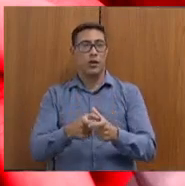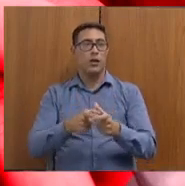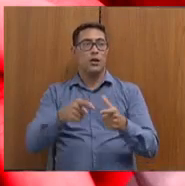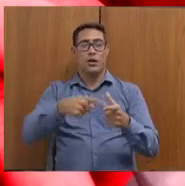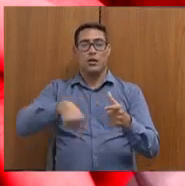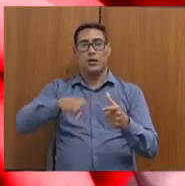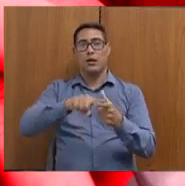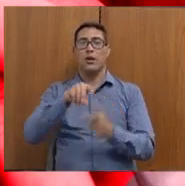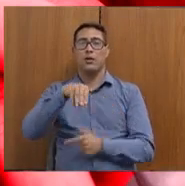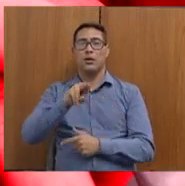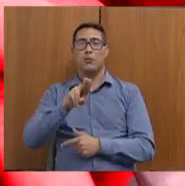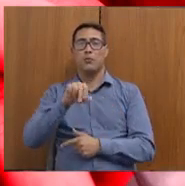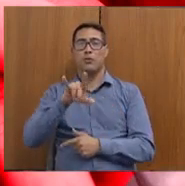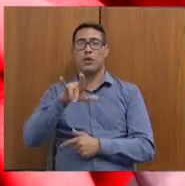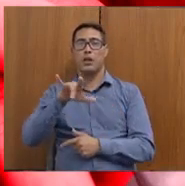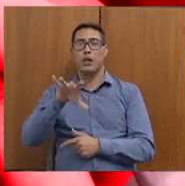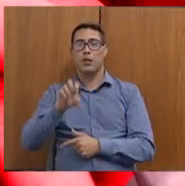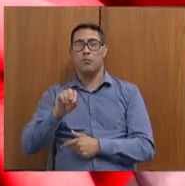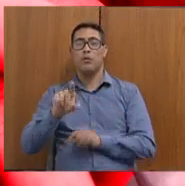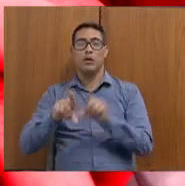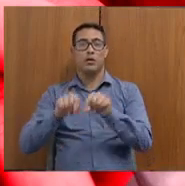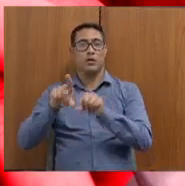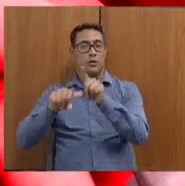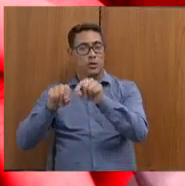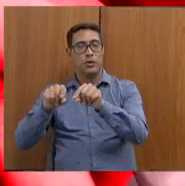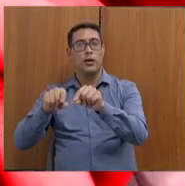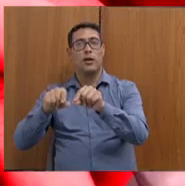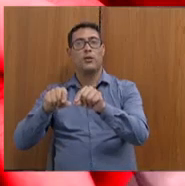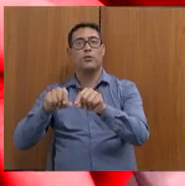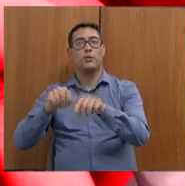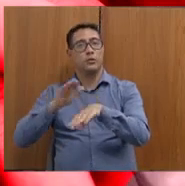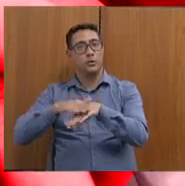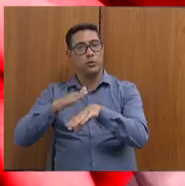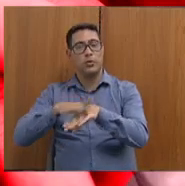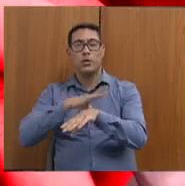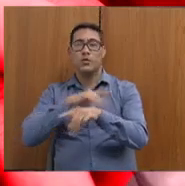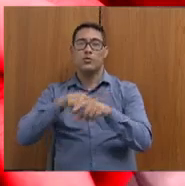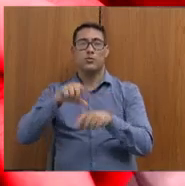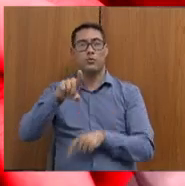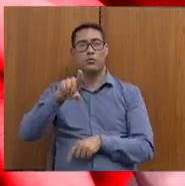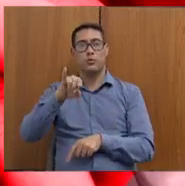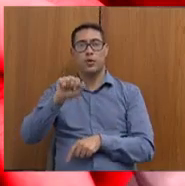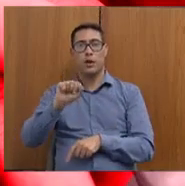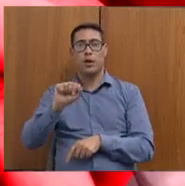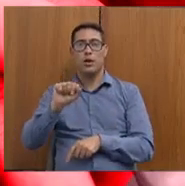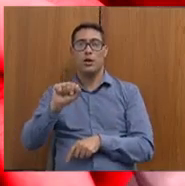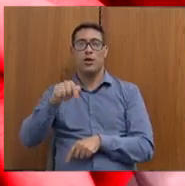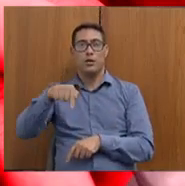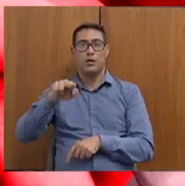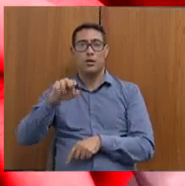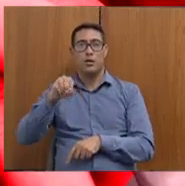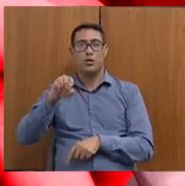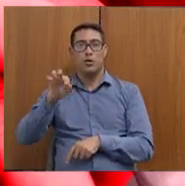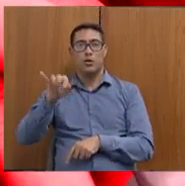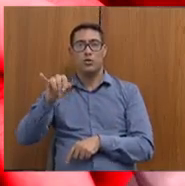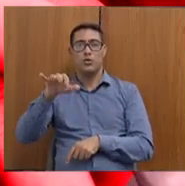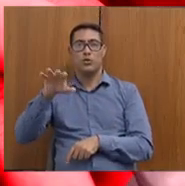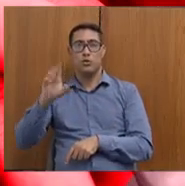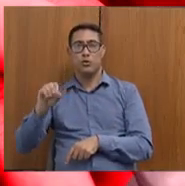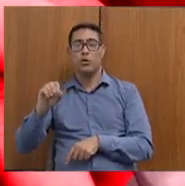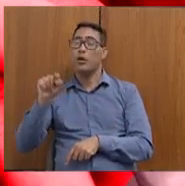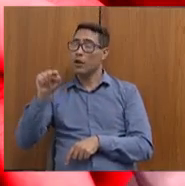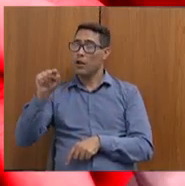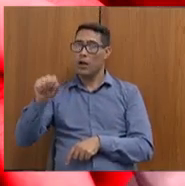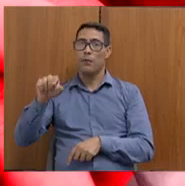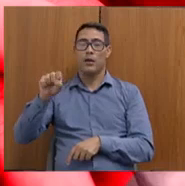é selecionado a partir de um diagnóstico feito pela CEDESI em um ranking de